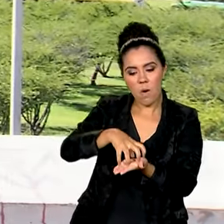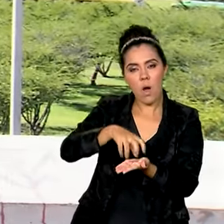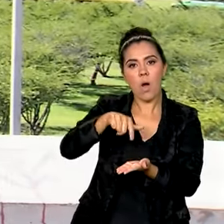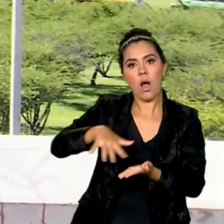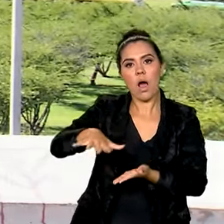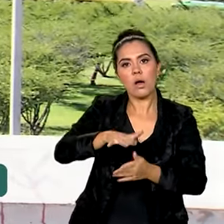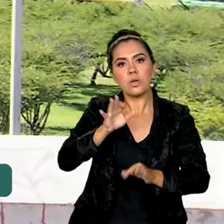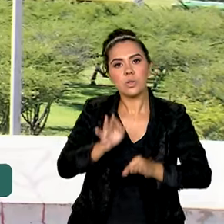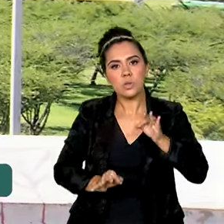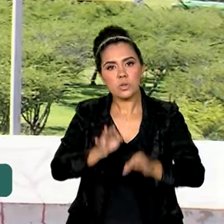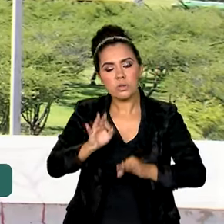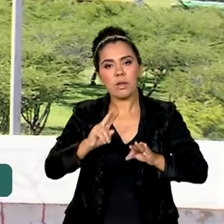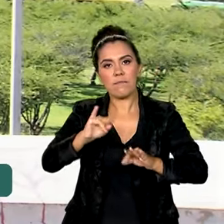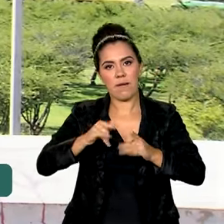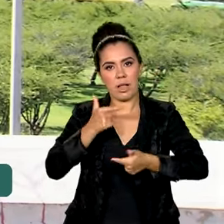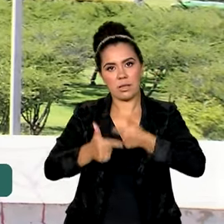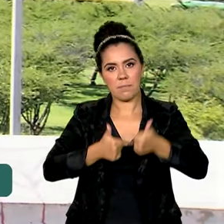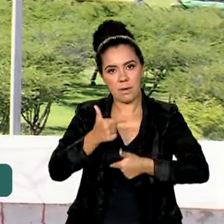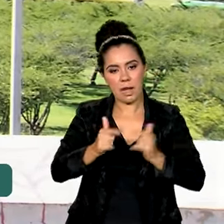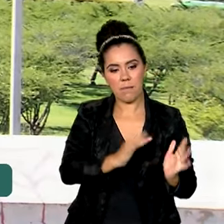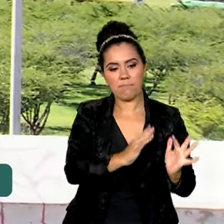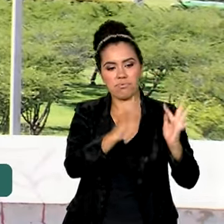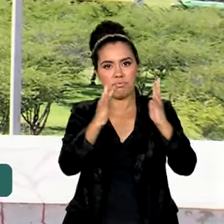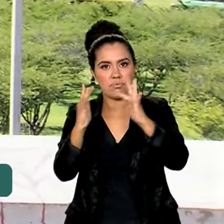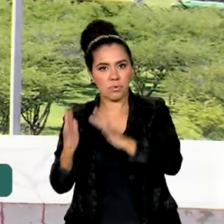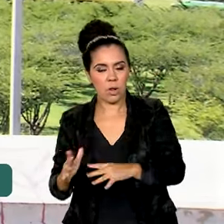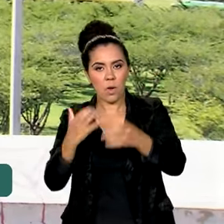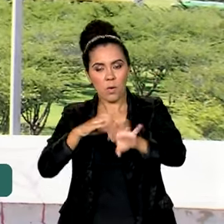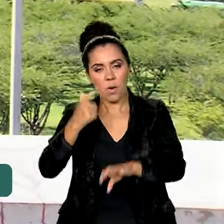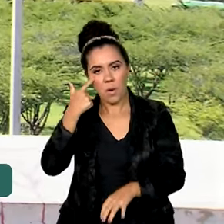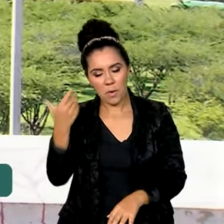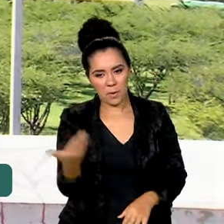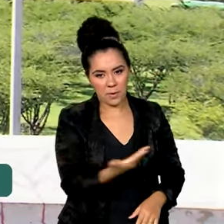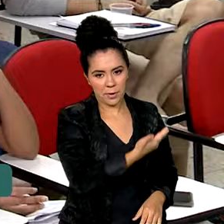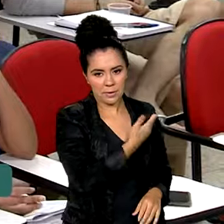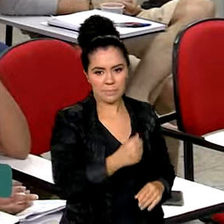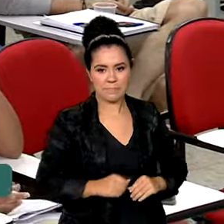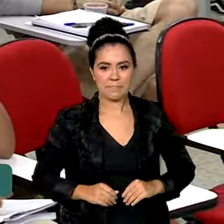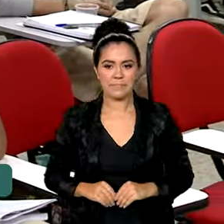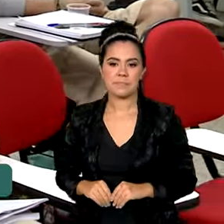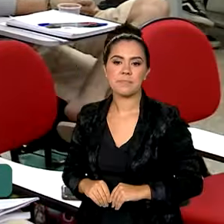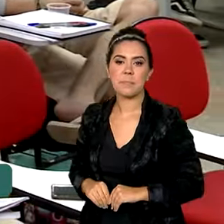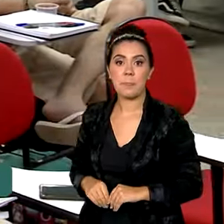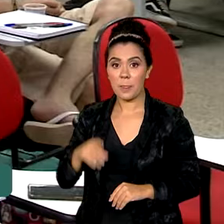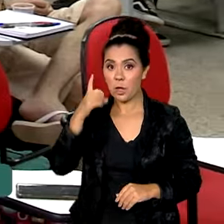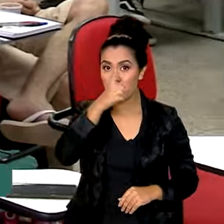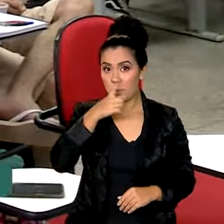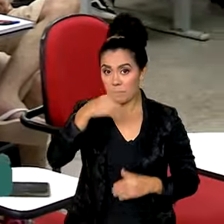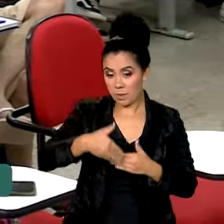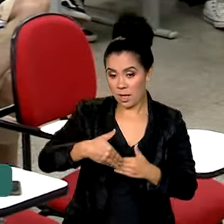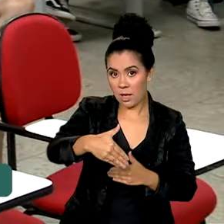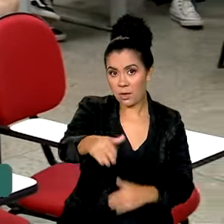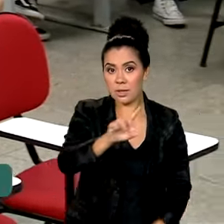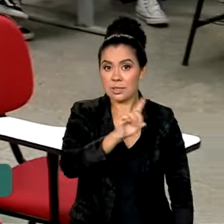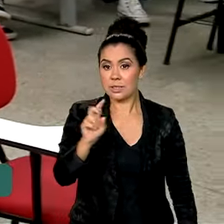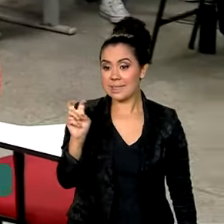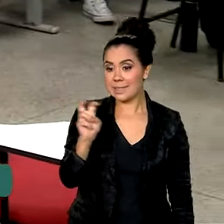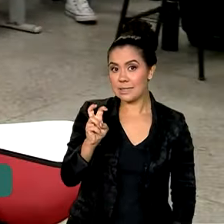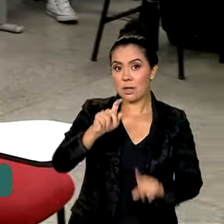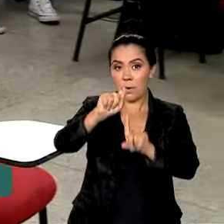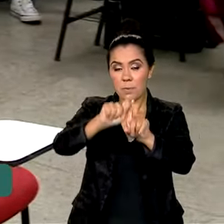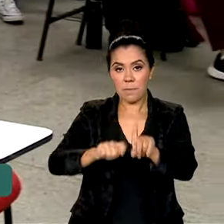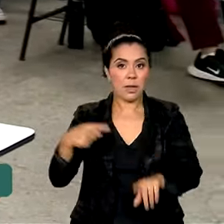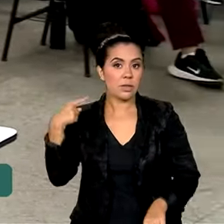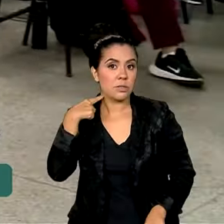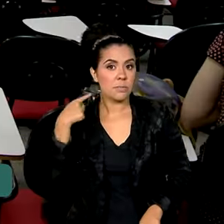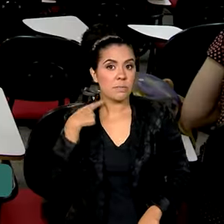atuar durante a realização do concurso. Acompanhe aí na reportagem. No próximo domingo, 5 de maio, mais de 2